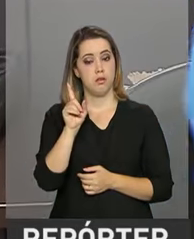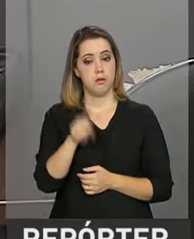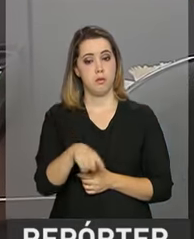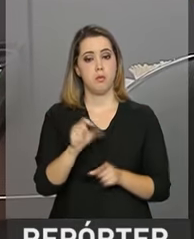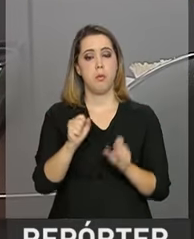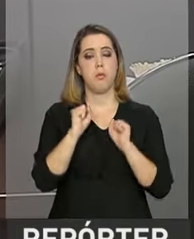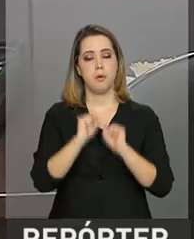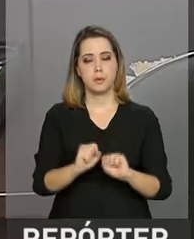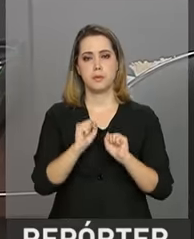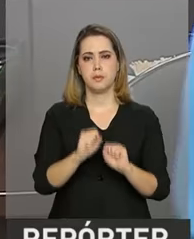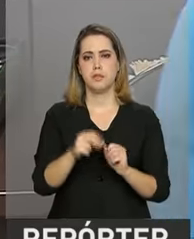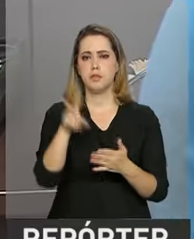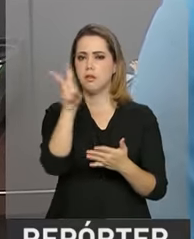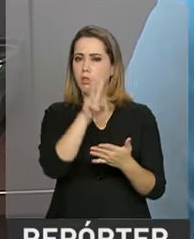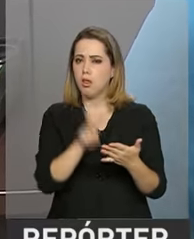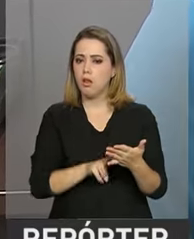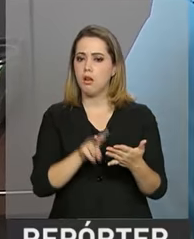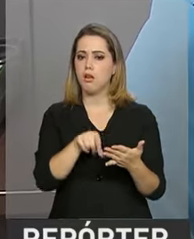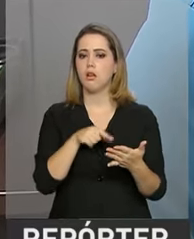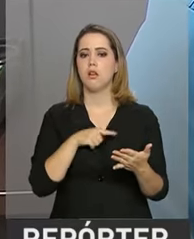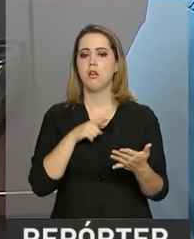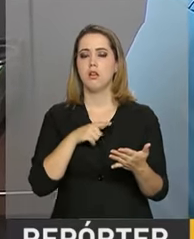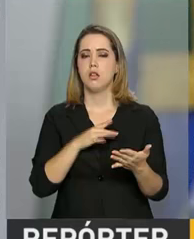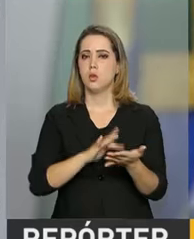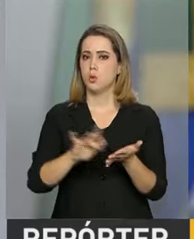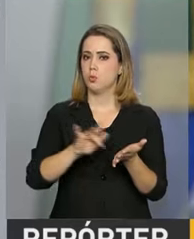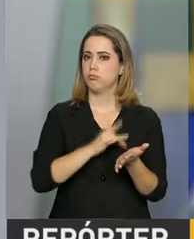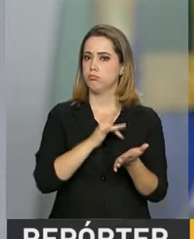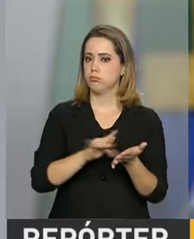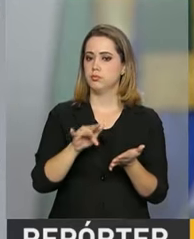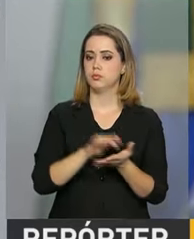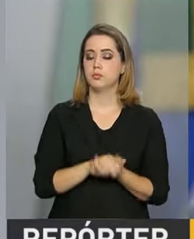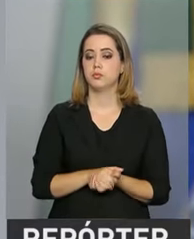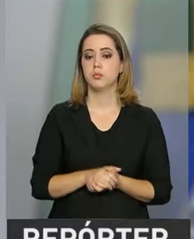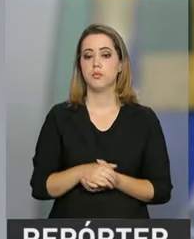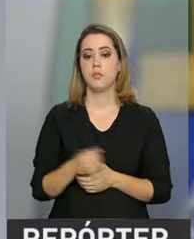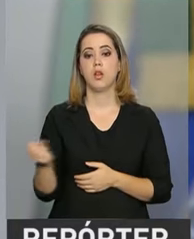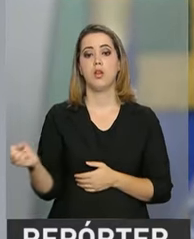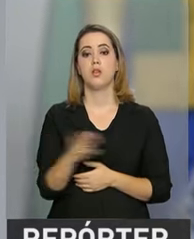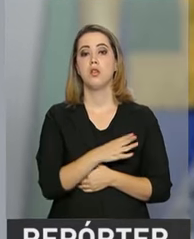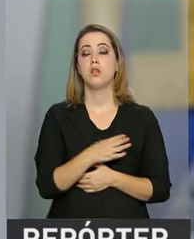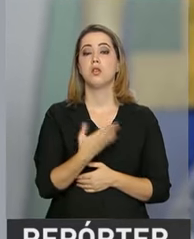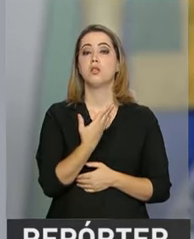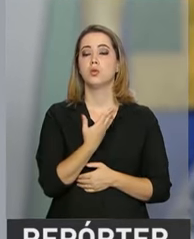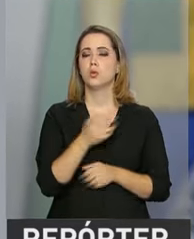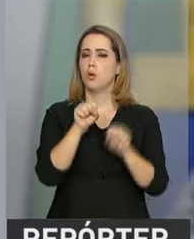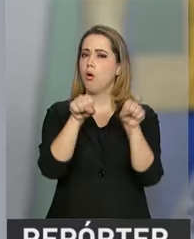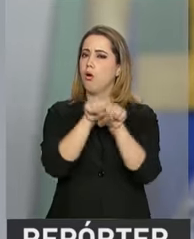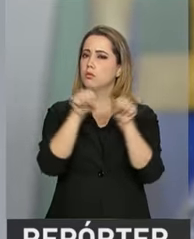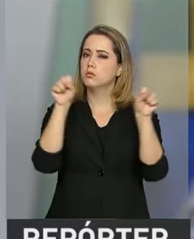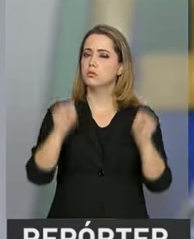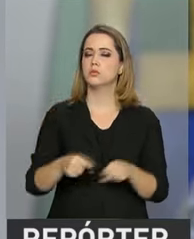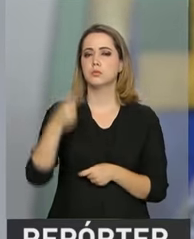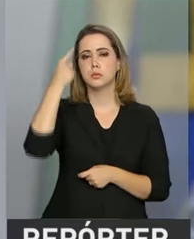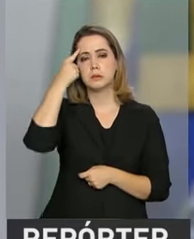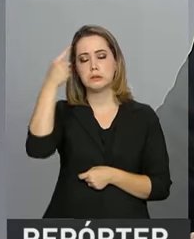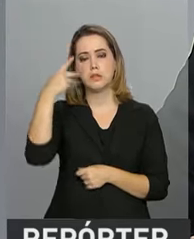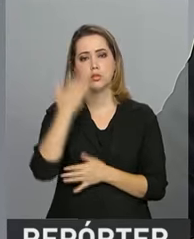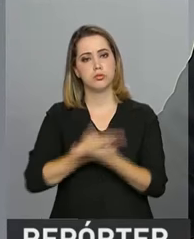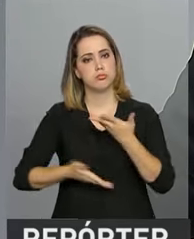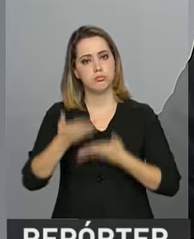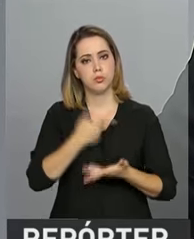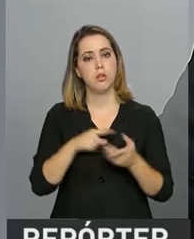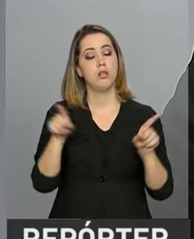permite leitura em dispositivos móveis. A nova plataforma é um instrumento de inteligência comercial